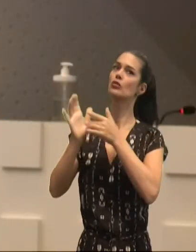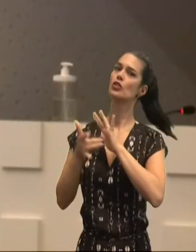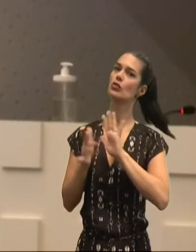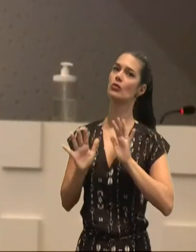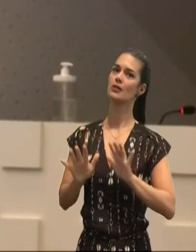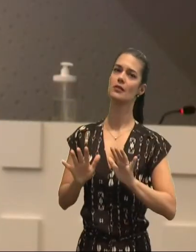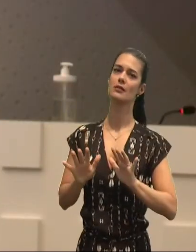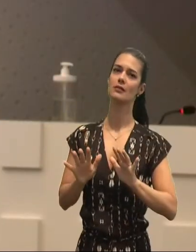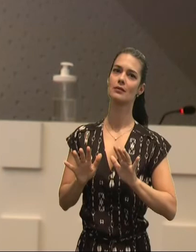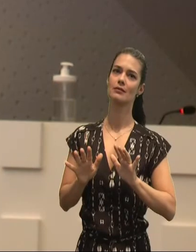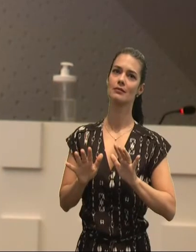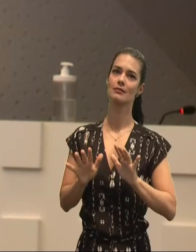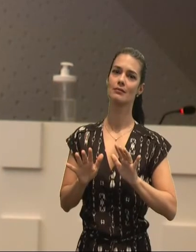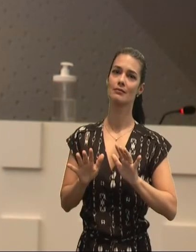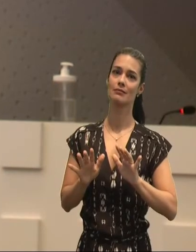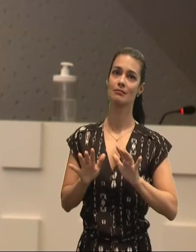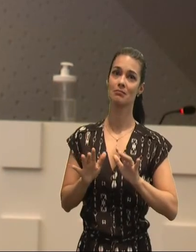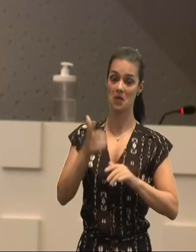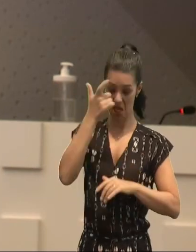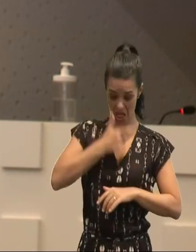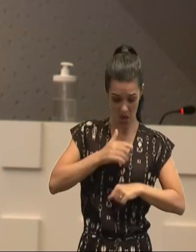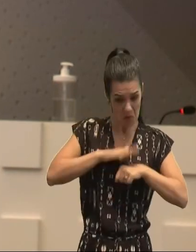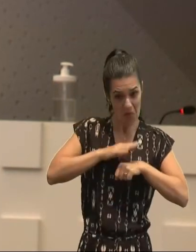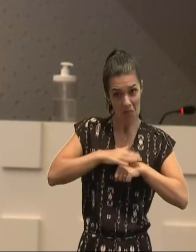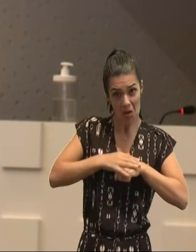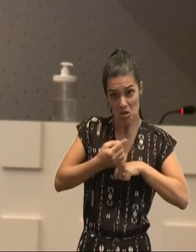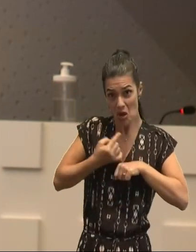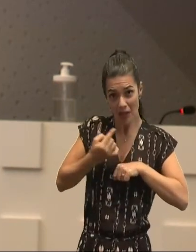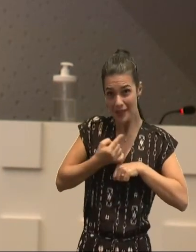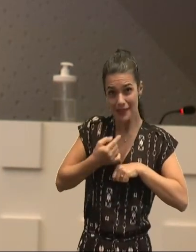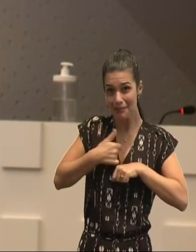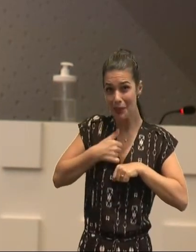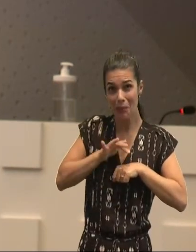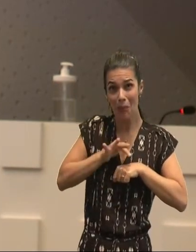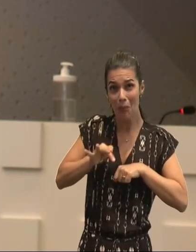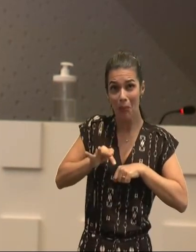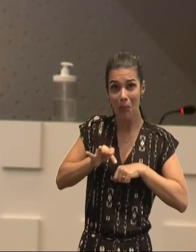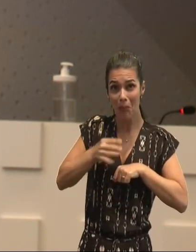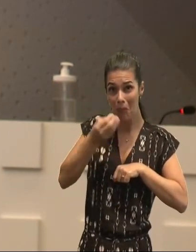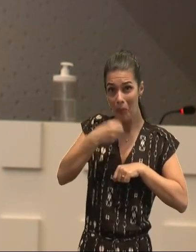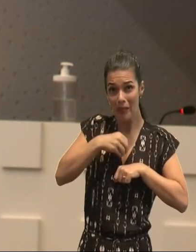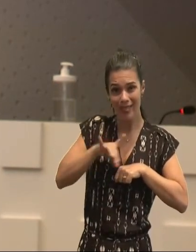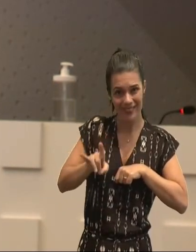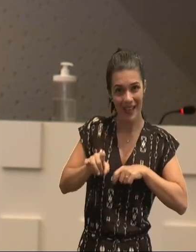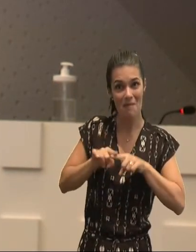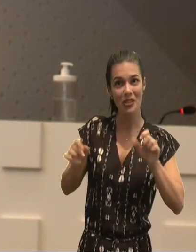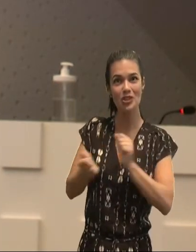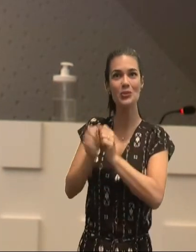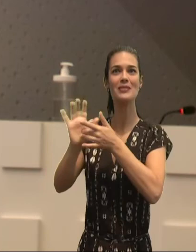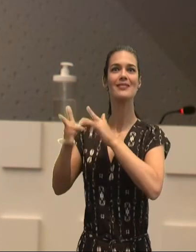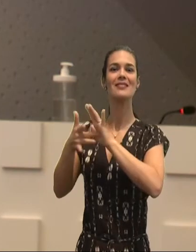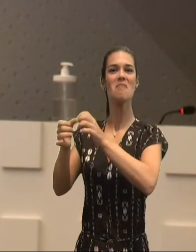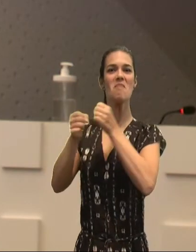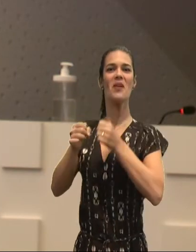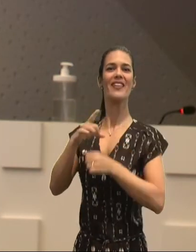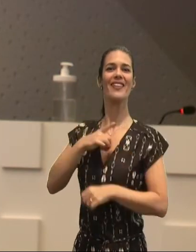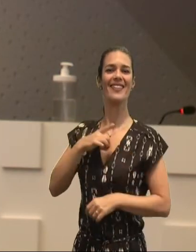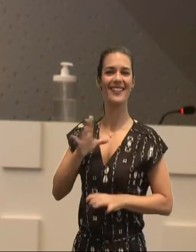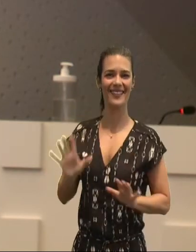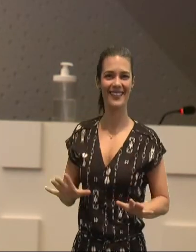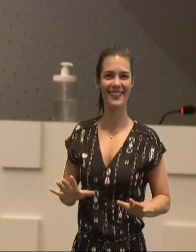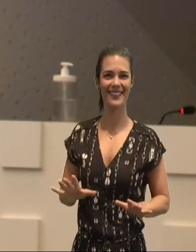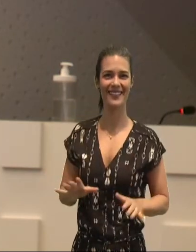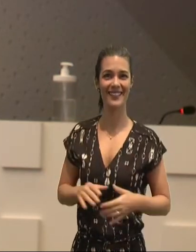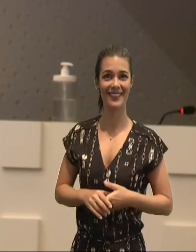por isso ele diz, a partir do verso 11, na sua despedida, é o seguinte, vede, com que letras grandes, vos